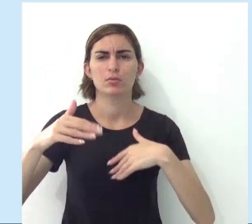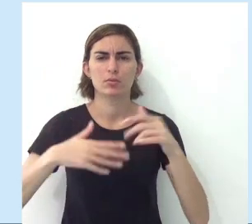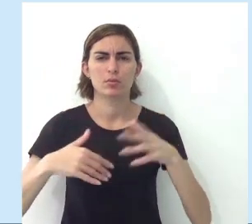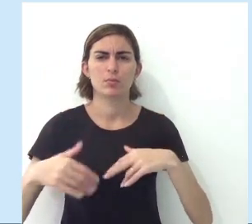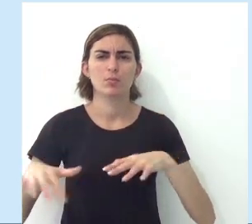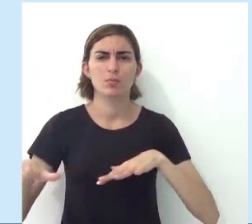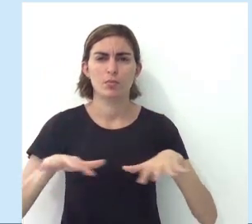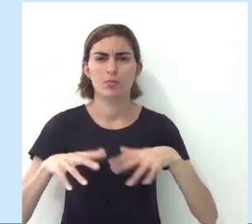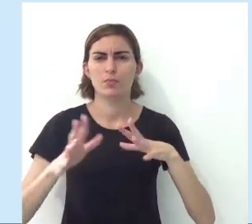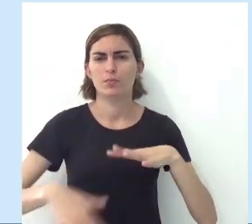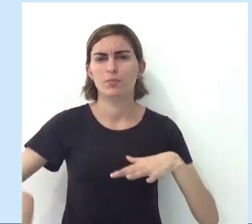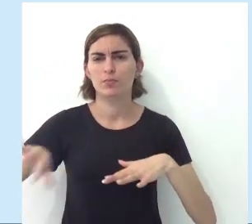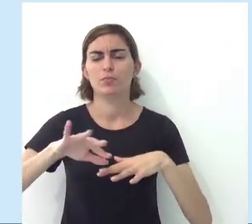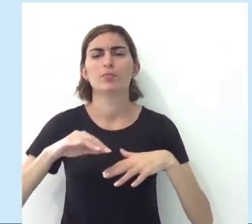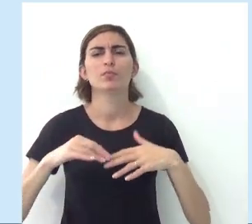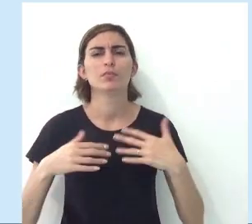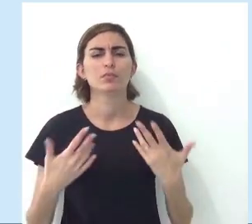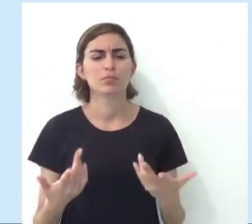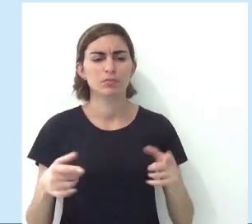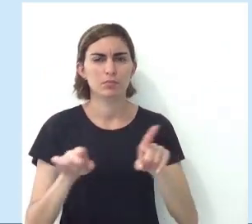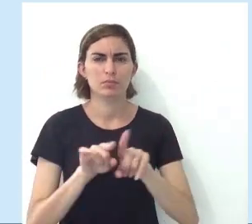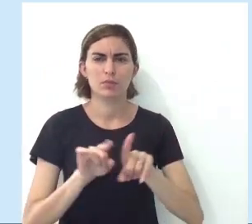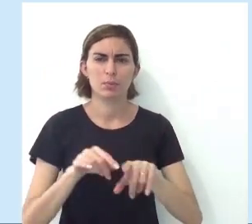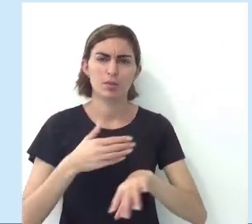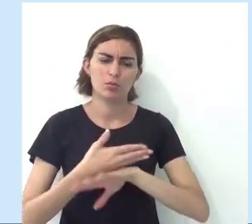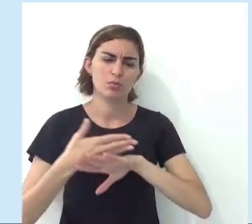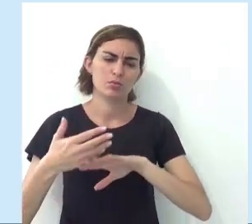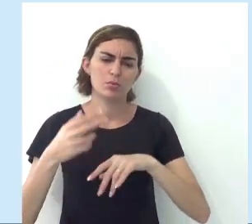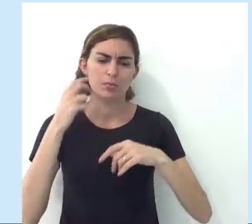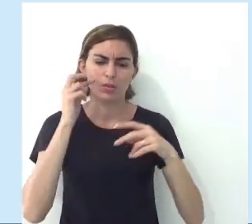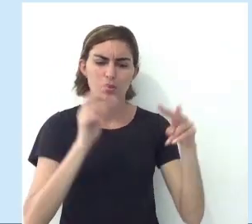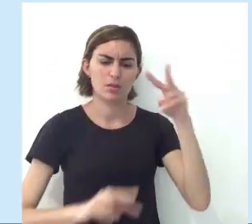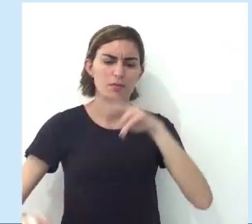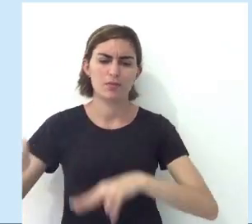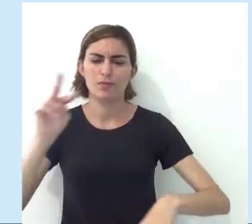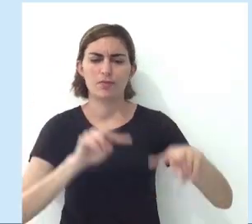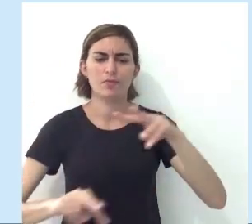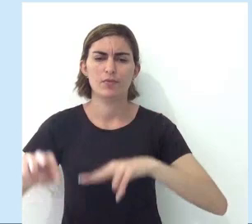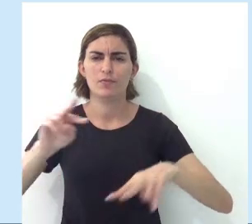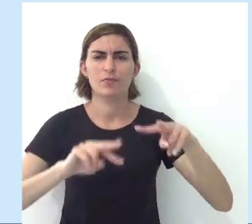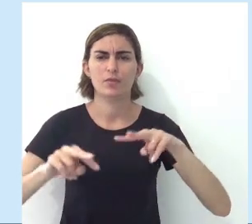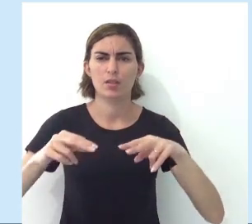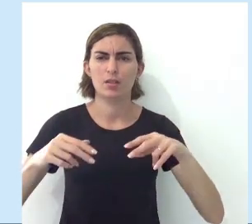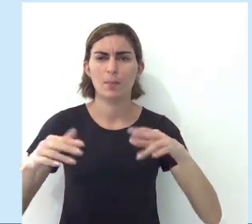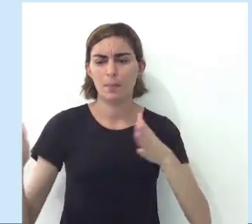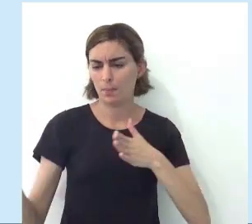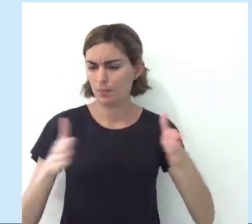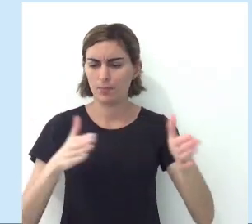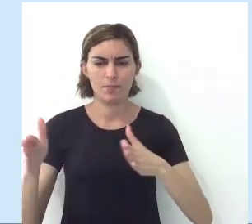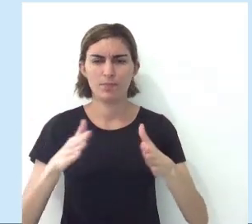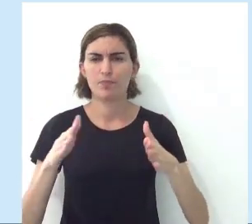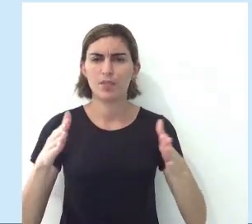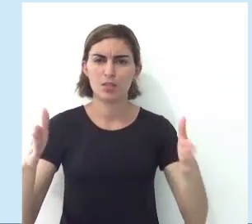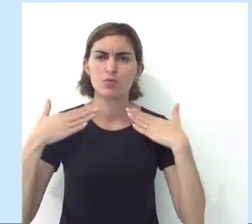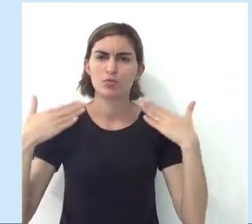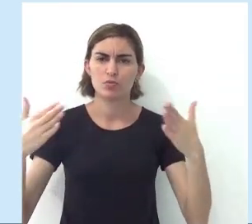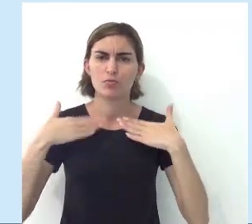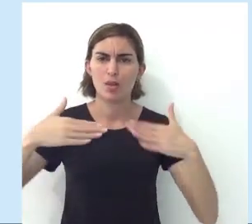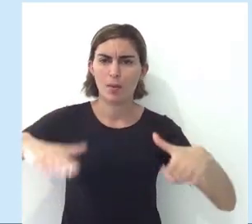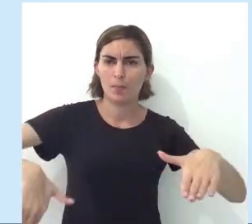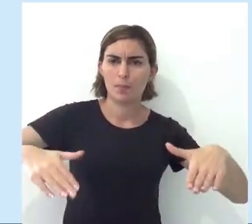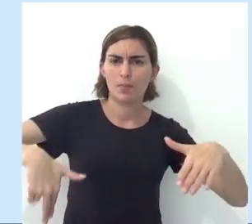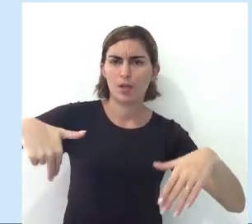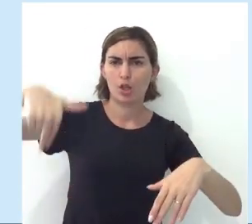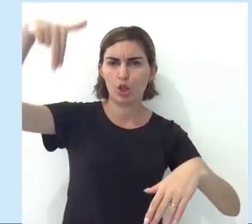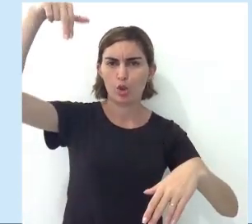essa prática, para movimentar essa prática, tá? A gente costuma também ver, né, que no período de verão, as praias do